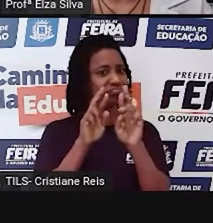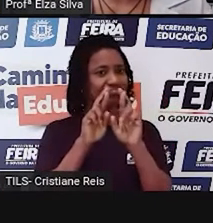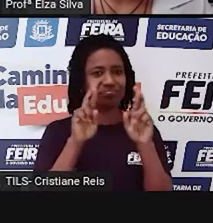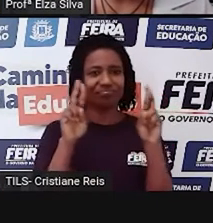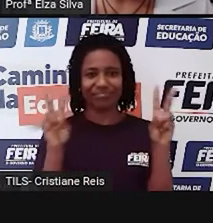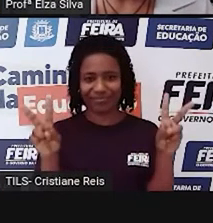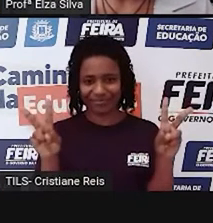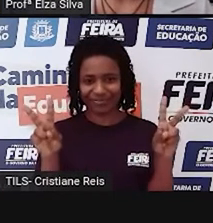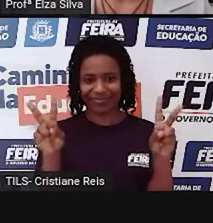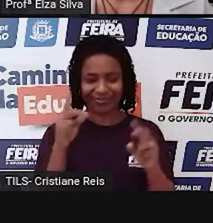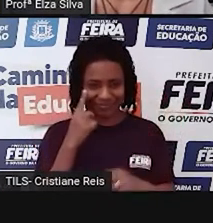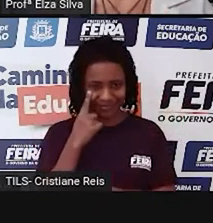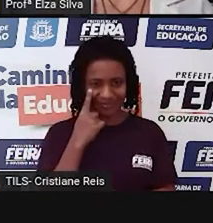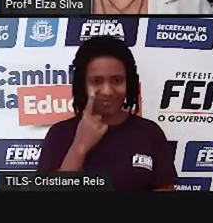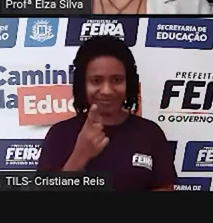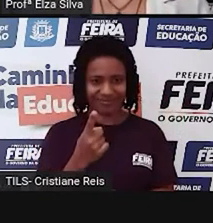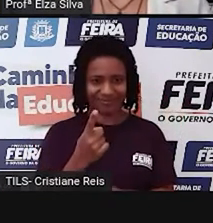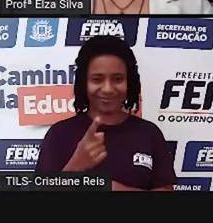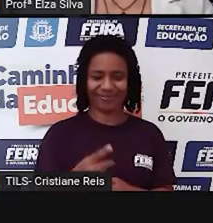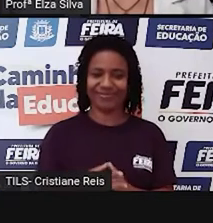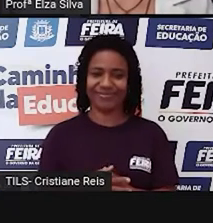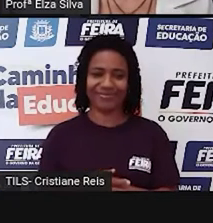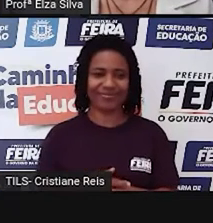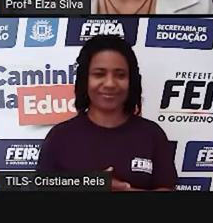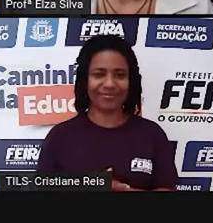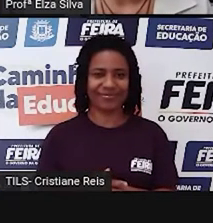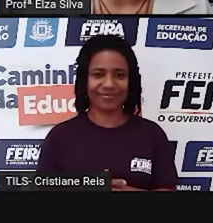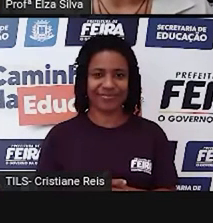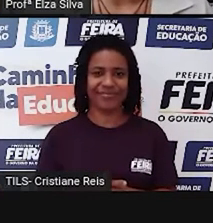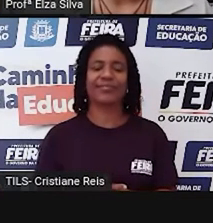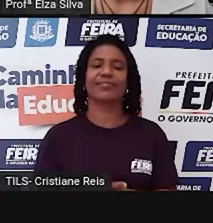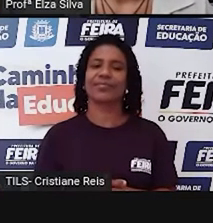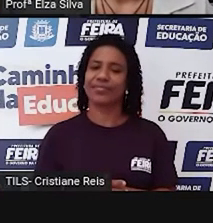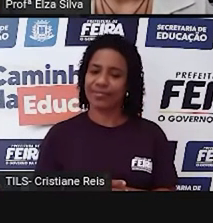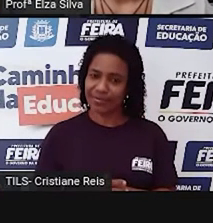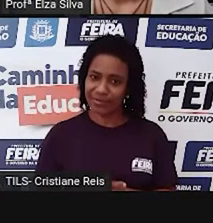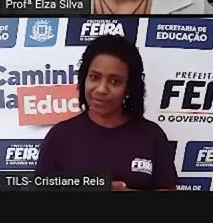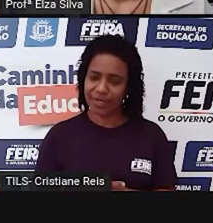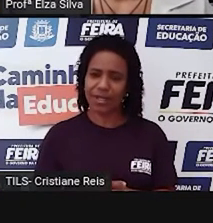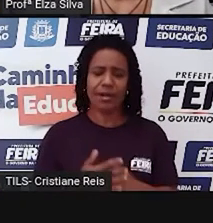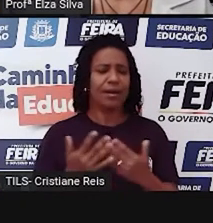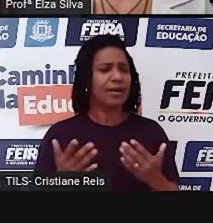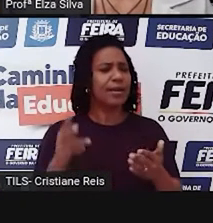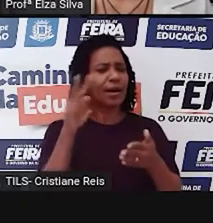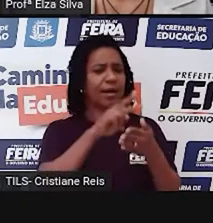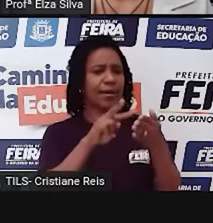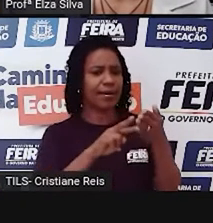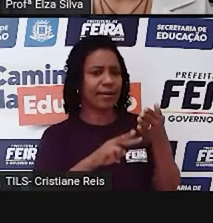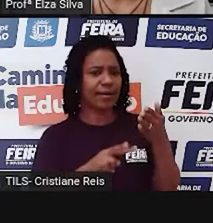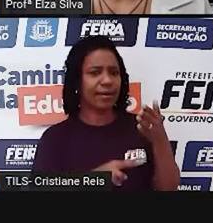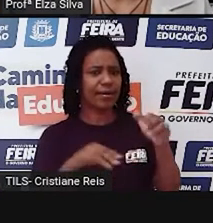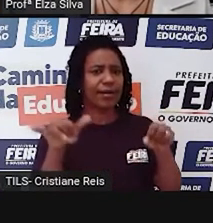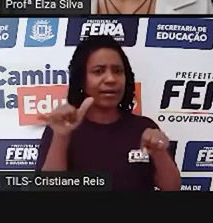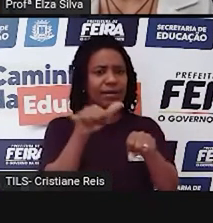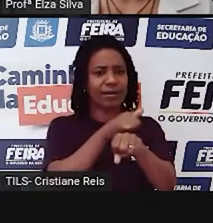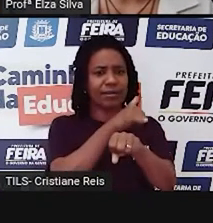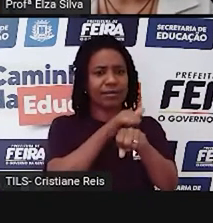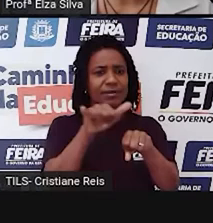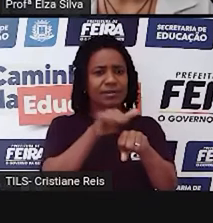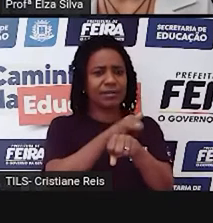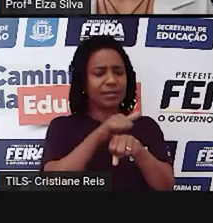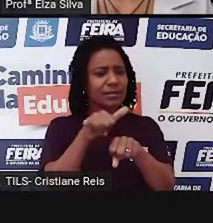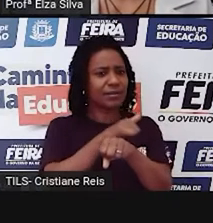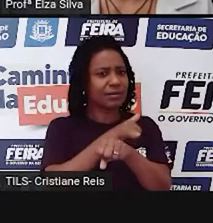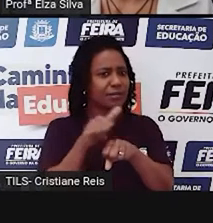diferentes. E as estratégias de leitura? Vou passar para vocês mais algumas